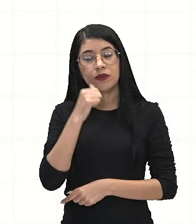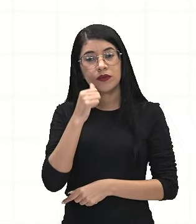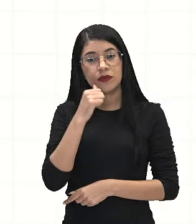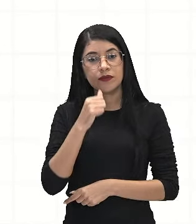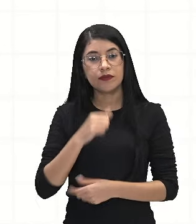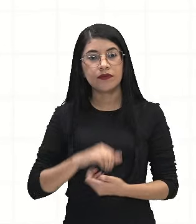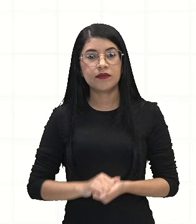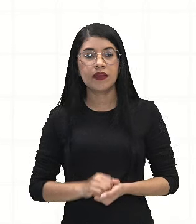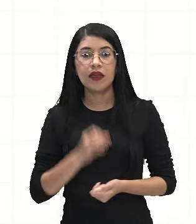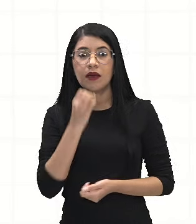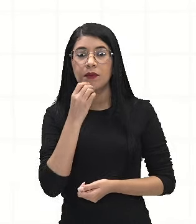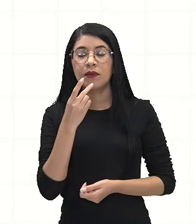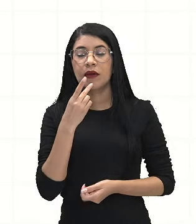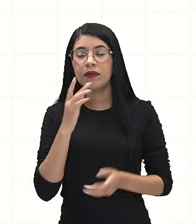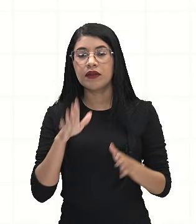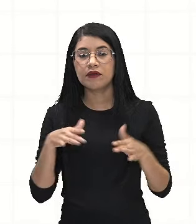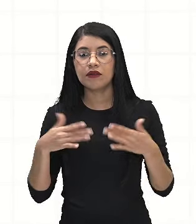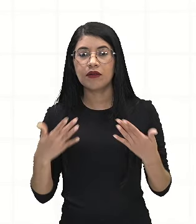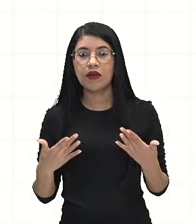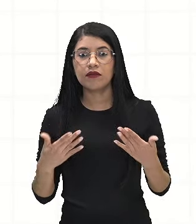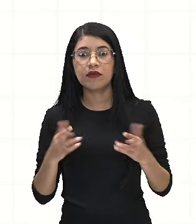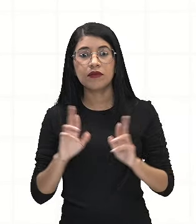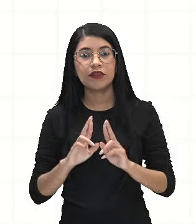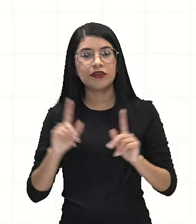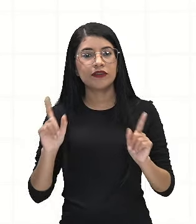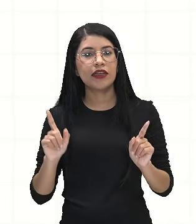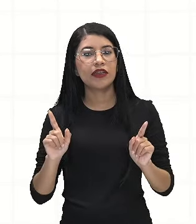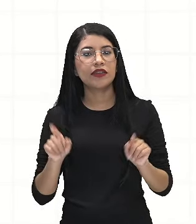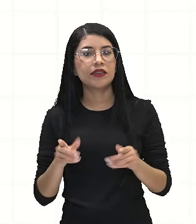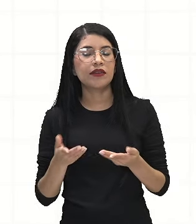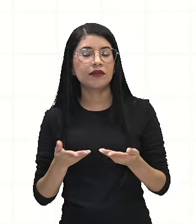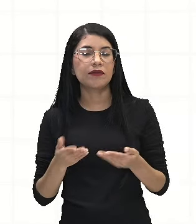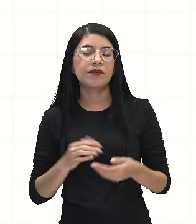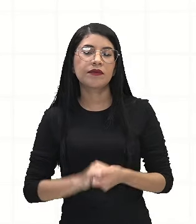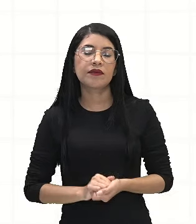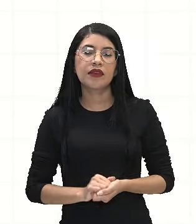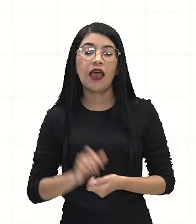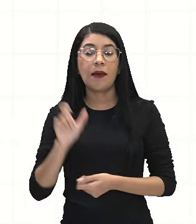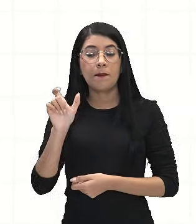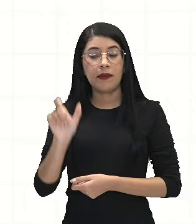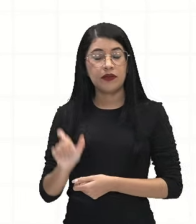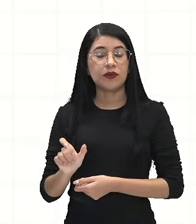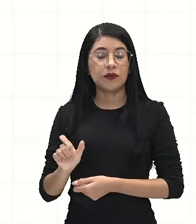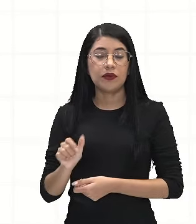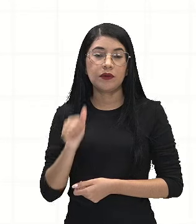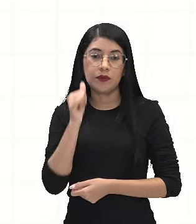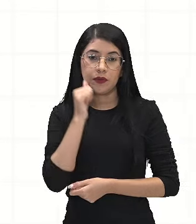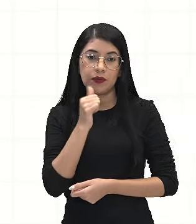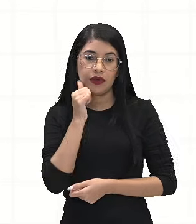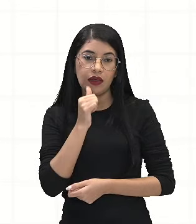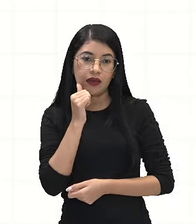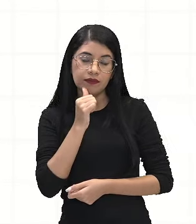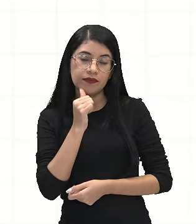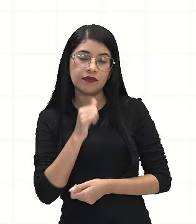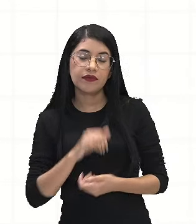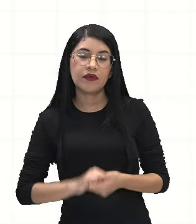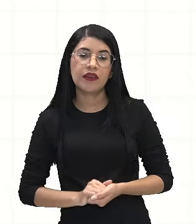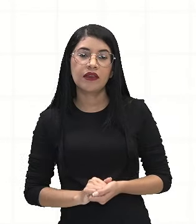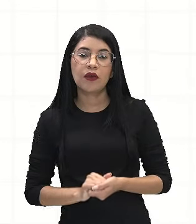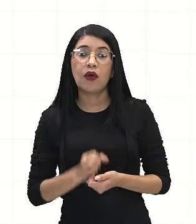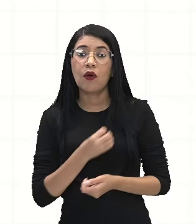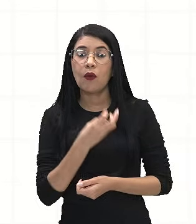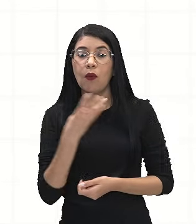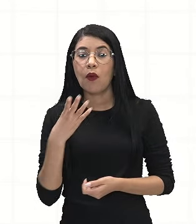agora é o contrário, olha só. É sabendo que a pessoa é uma mulher, então eu vou analisar só as